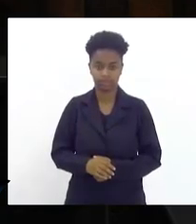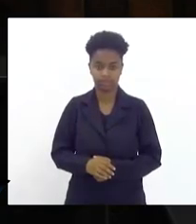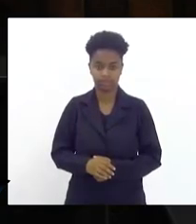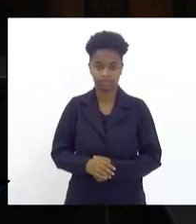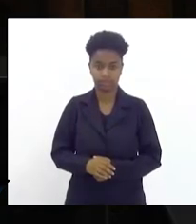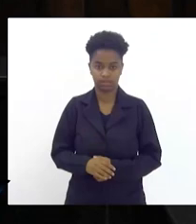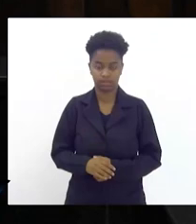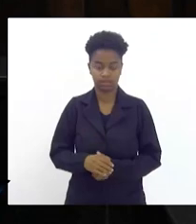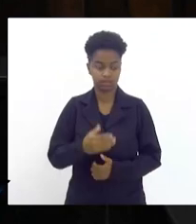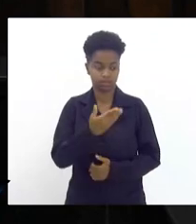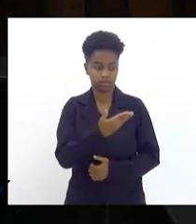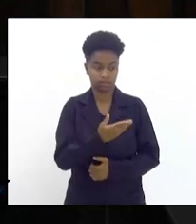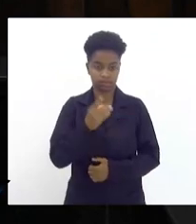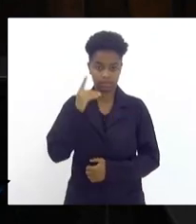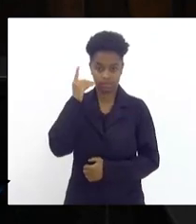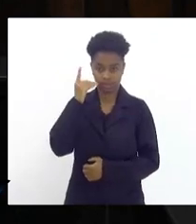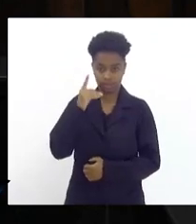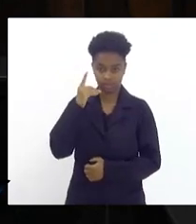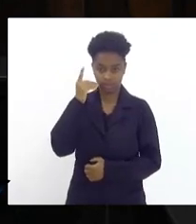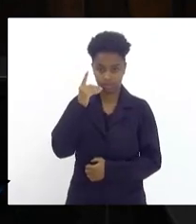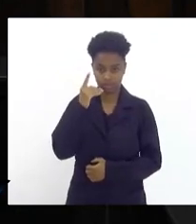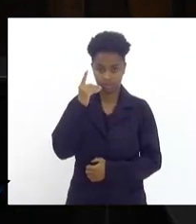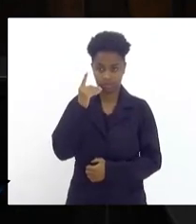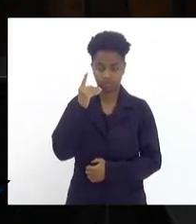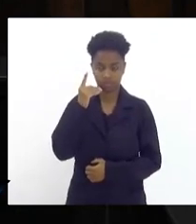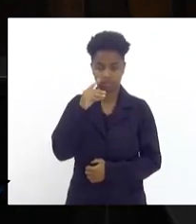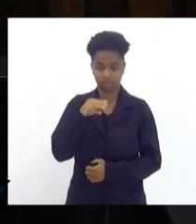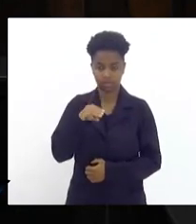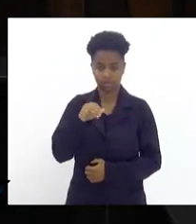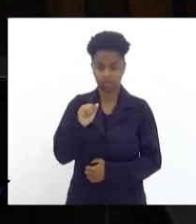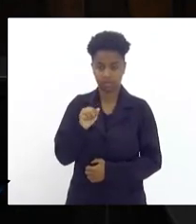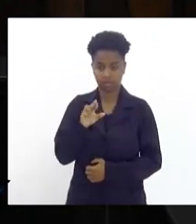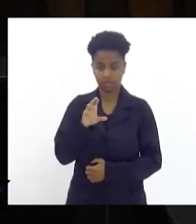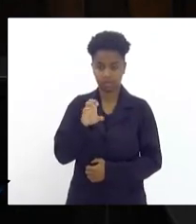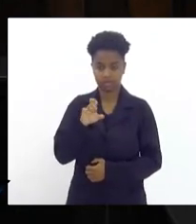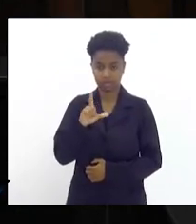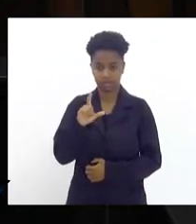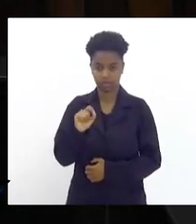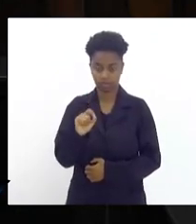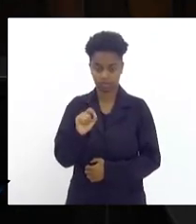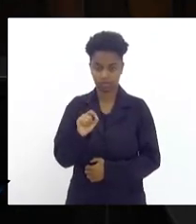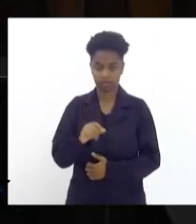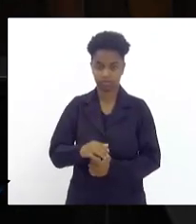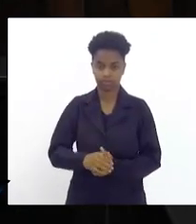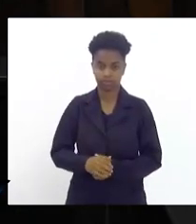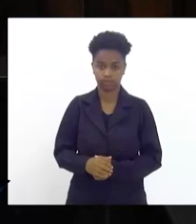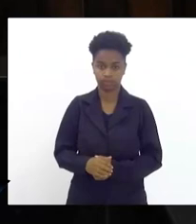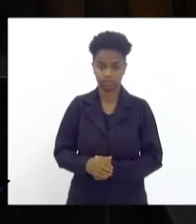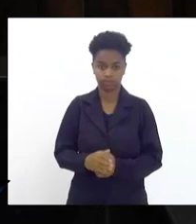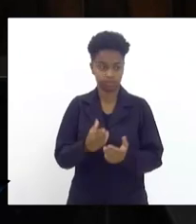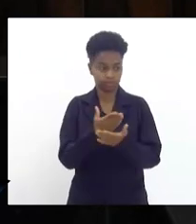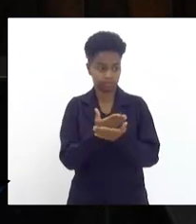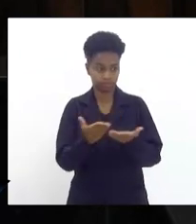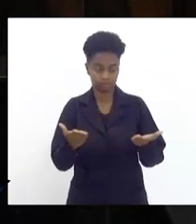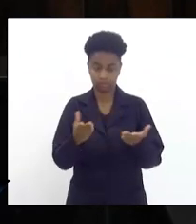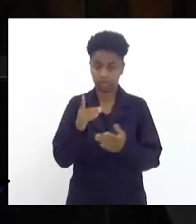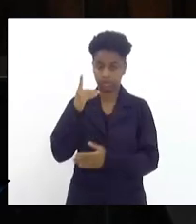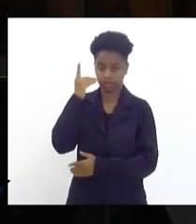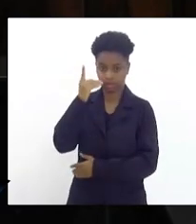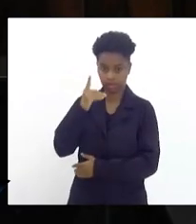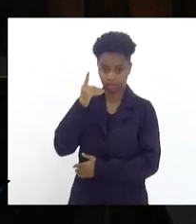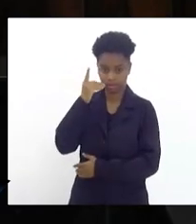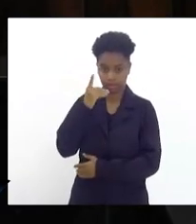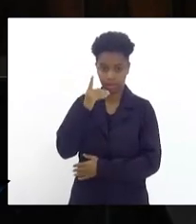deputado Marcelo Dino, senhoras e senhores deputados